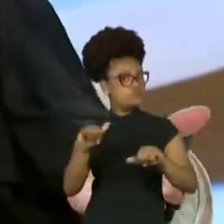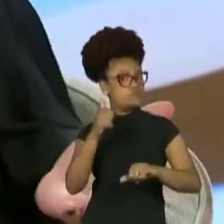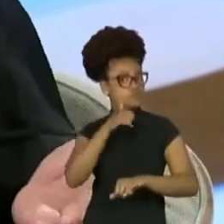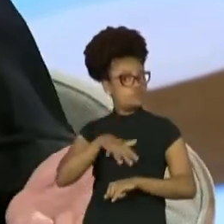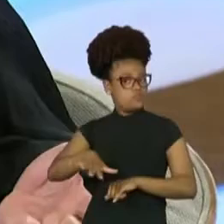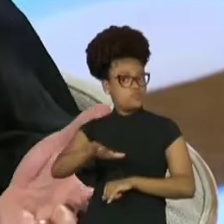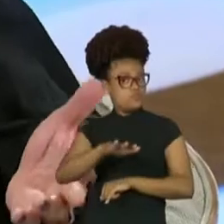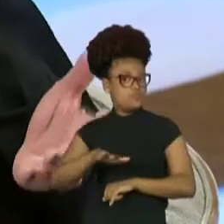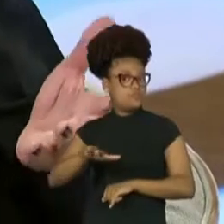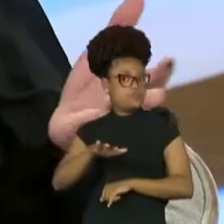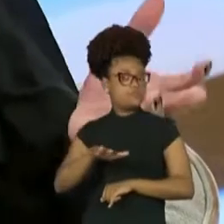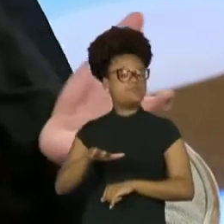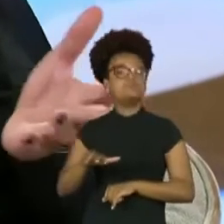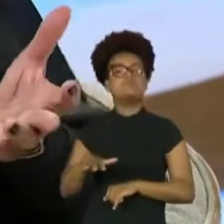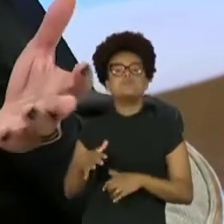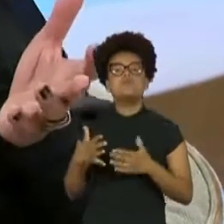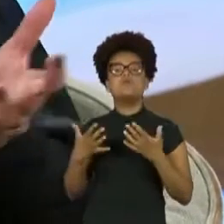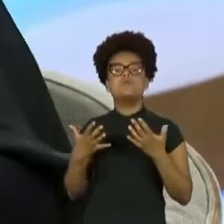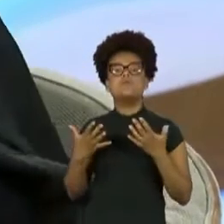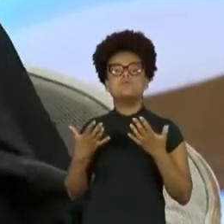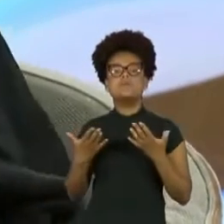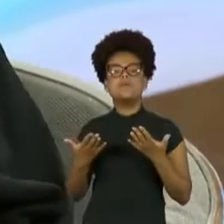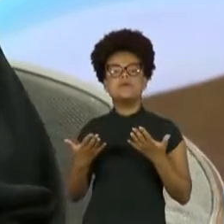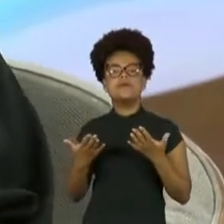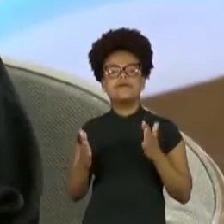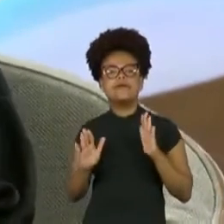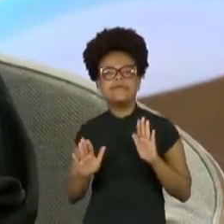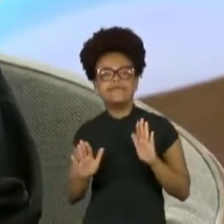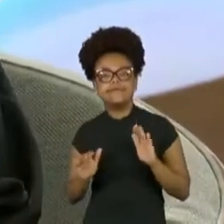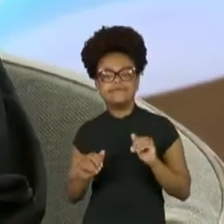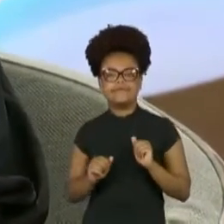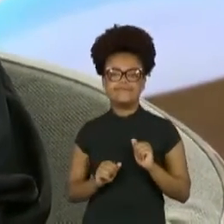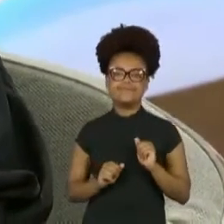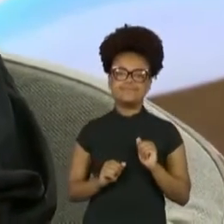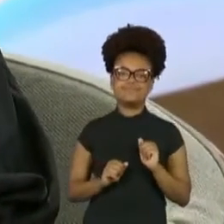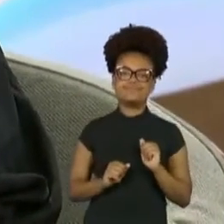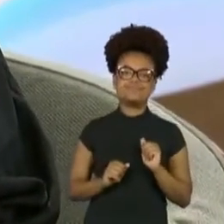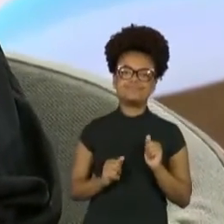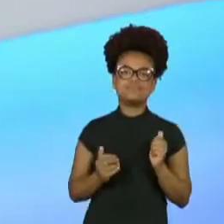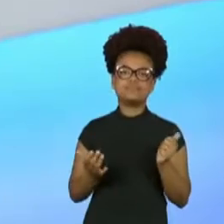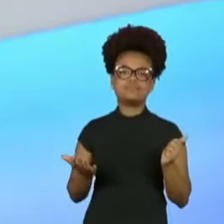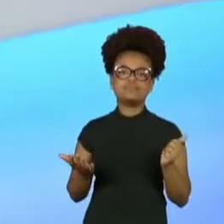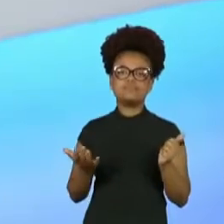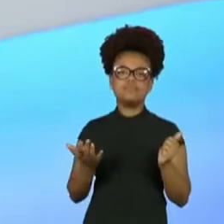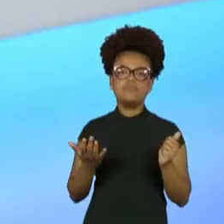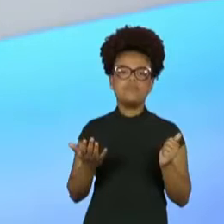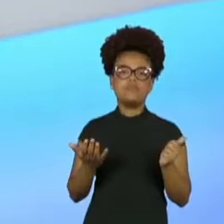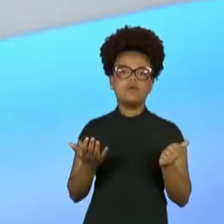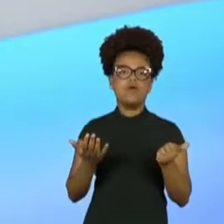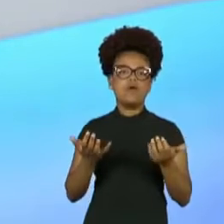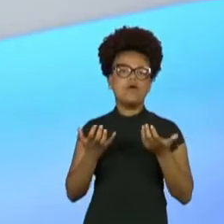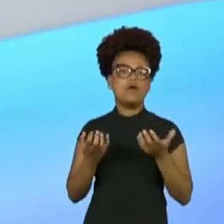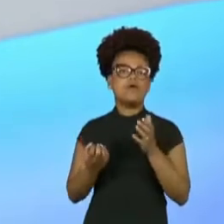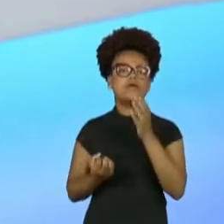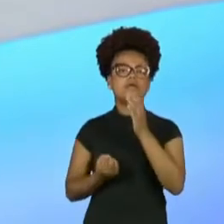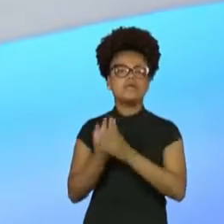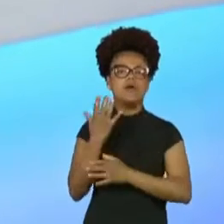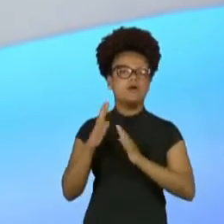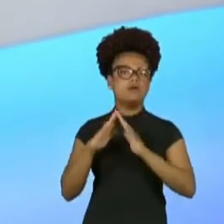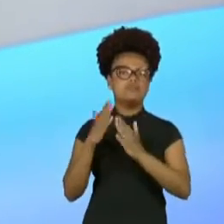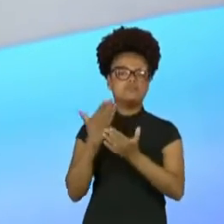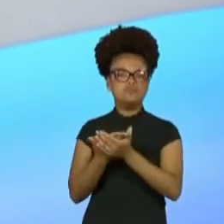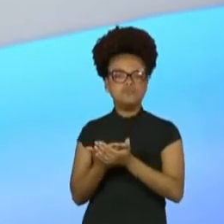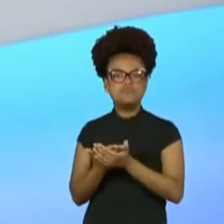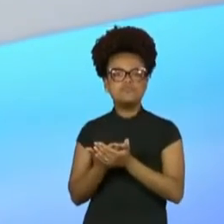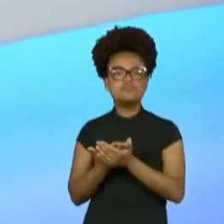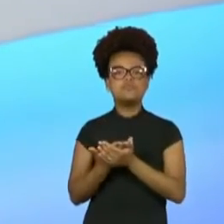tenho um lugar onde abrigo 60... 60 pessoas,